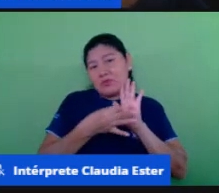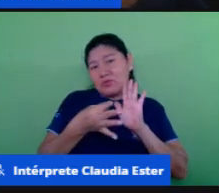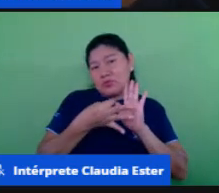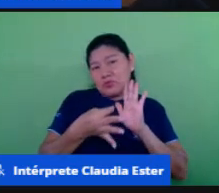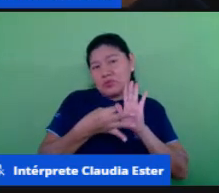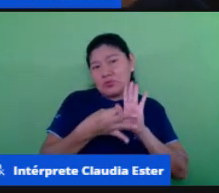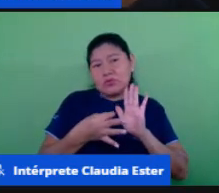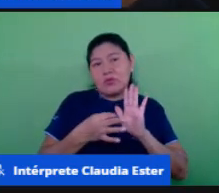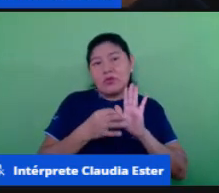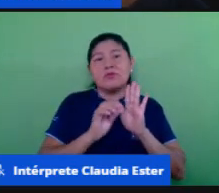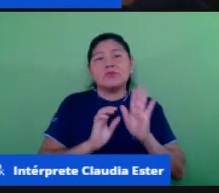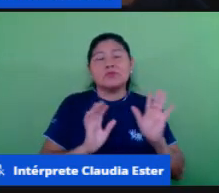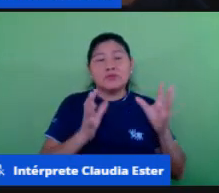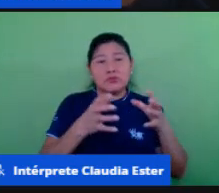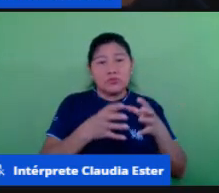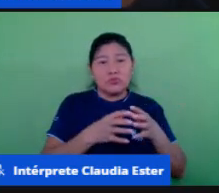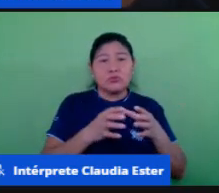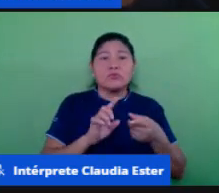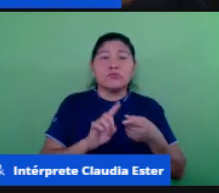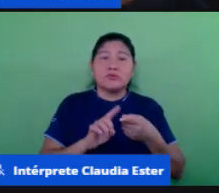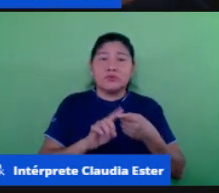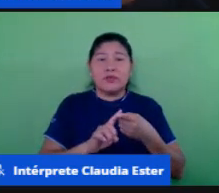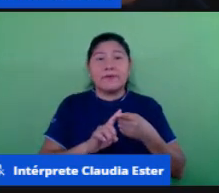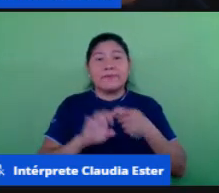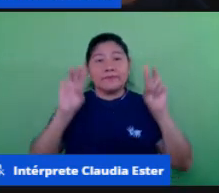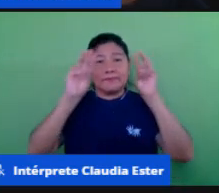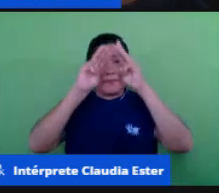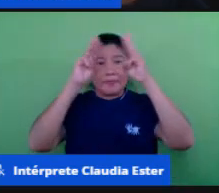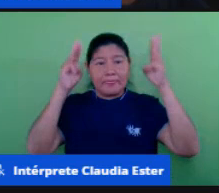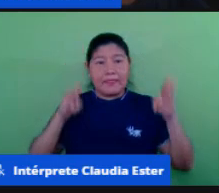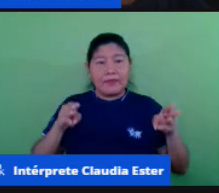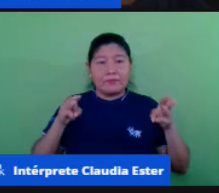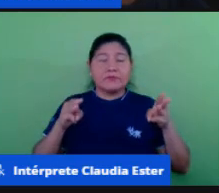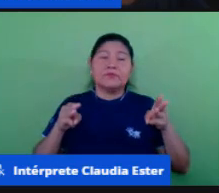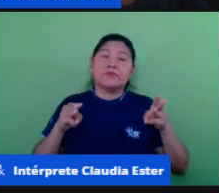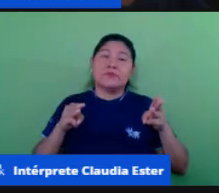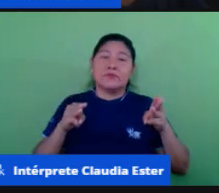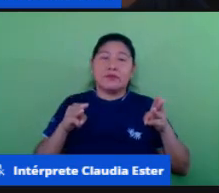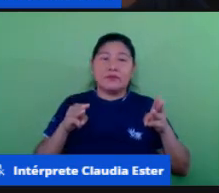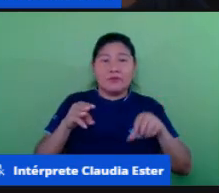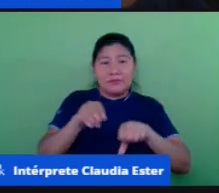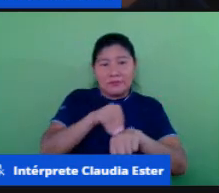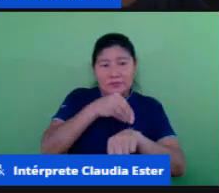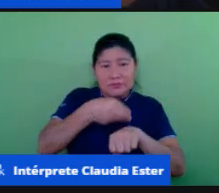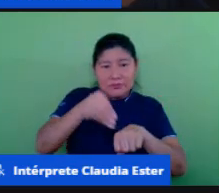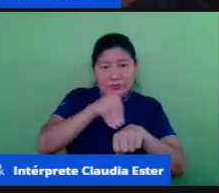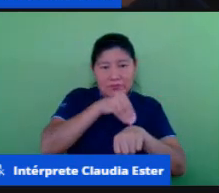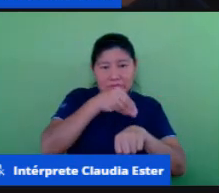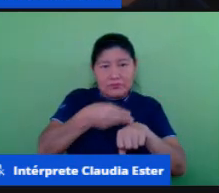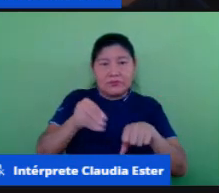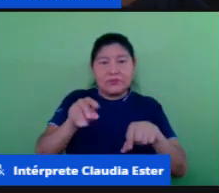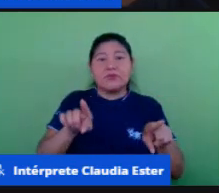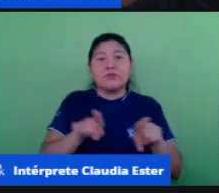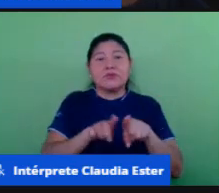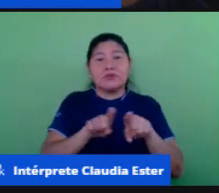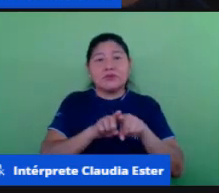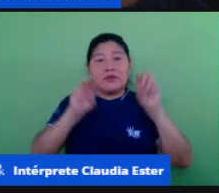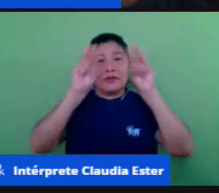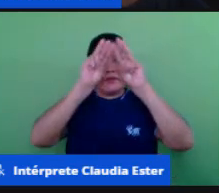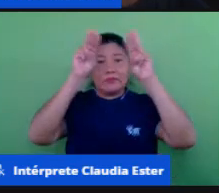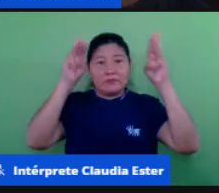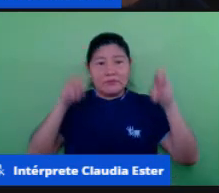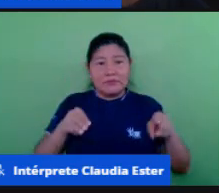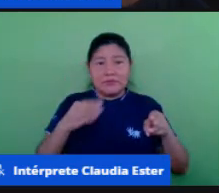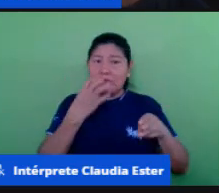eu tenho museu de arqueologia museu de zoologia né que eu posso preparar aula ou se